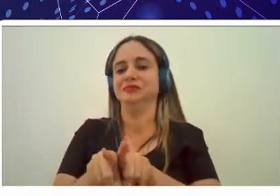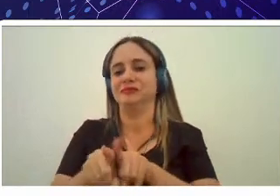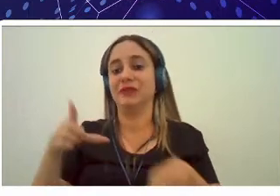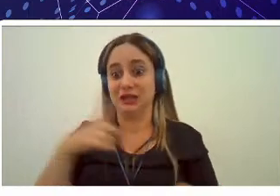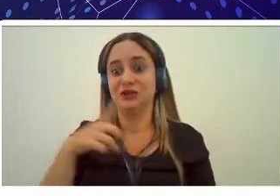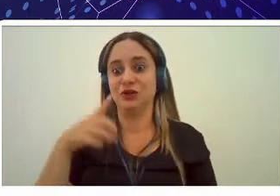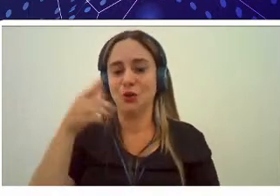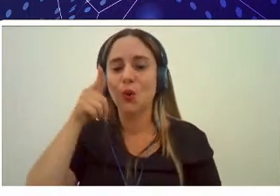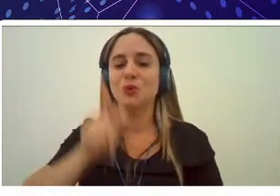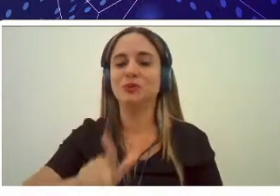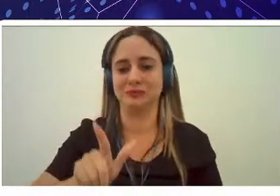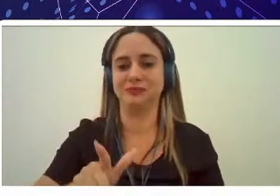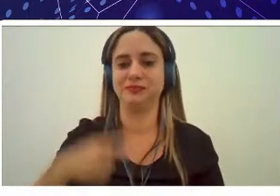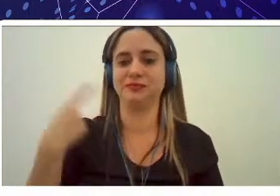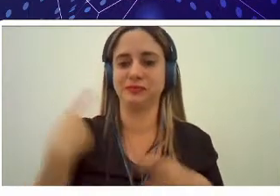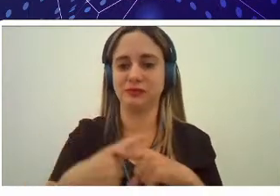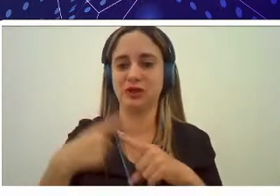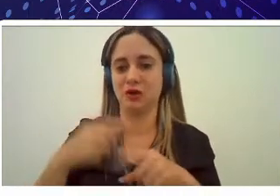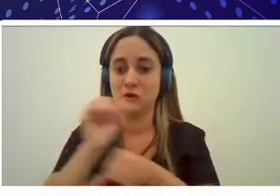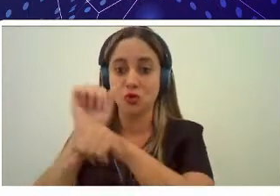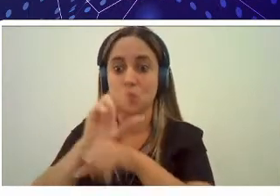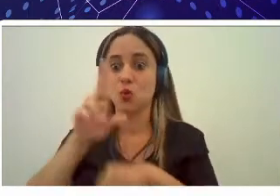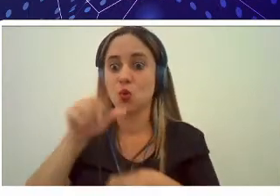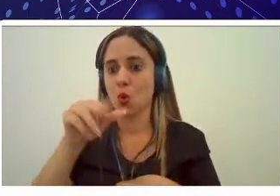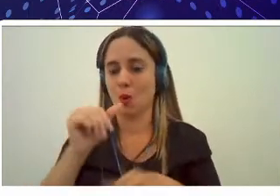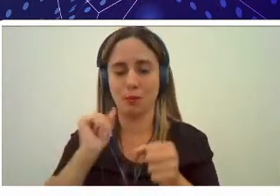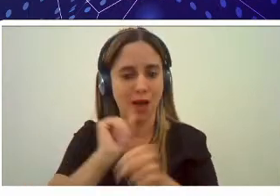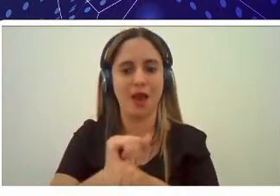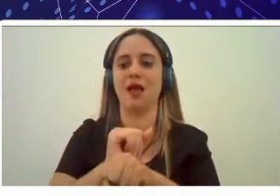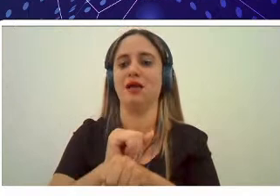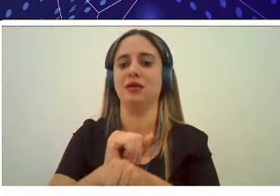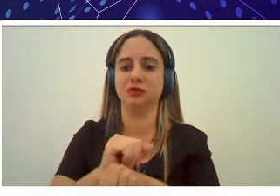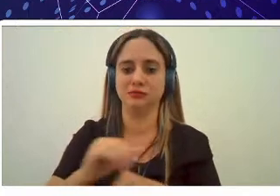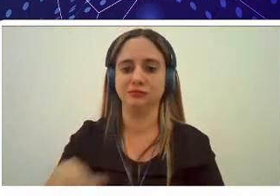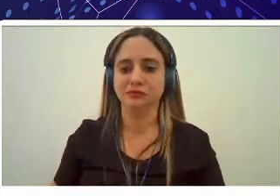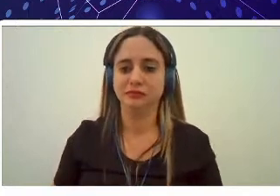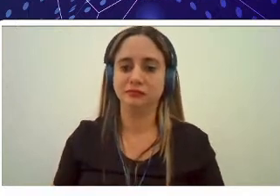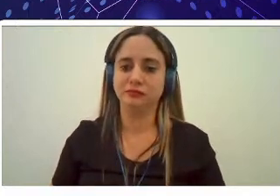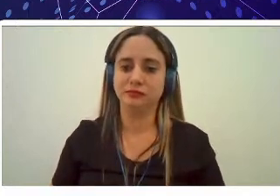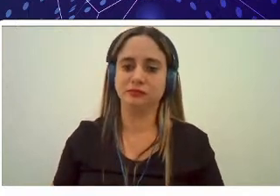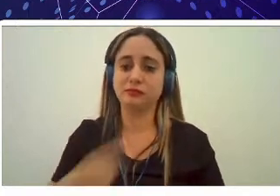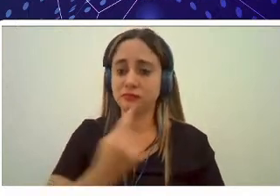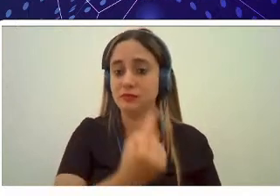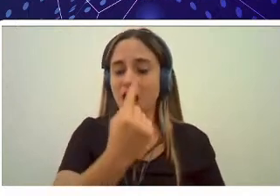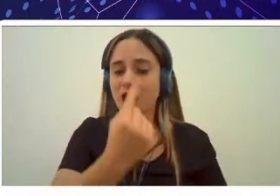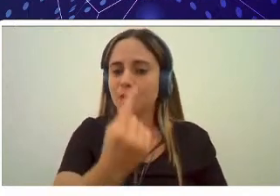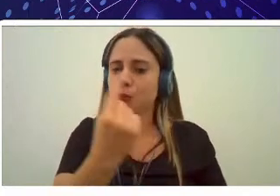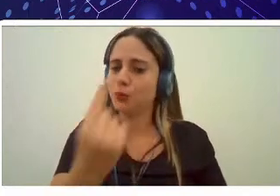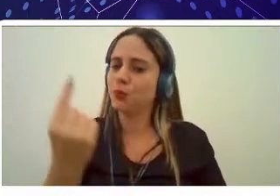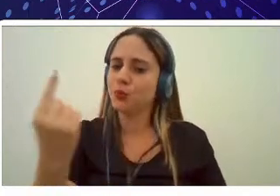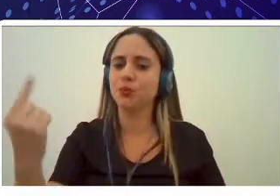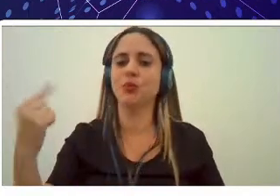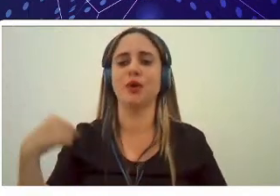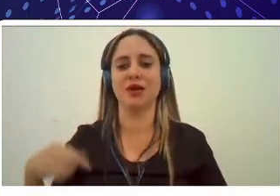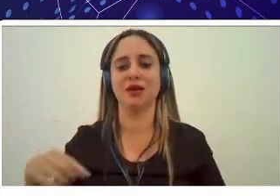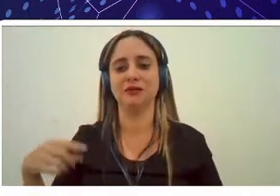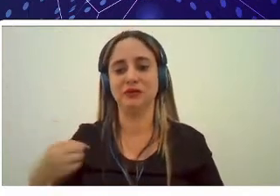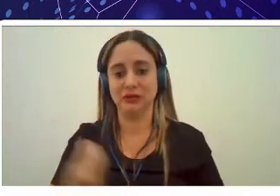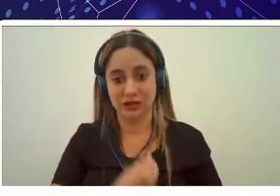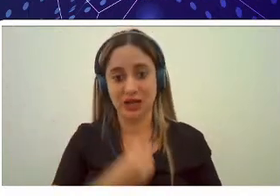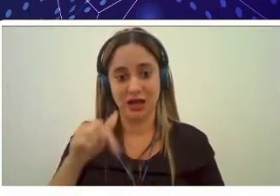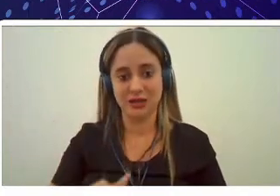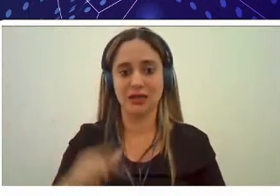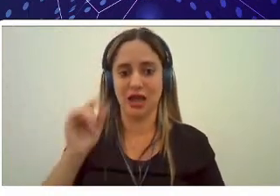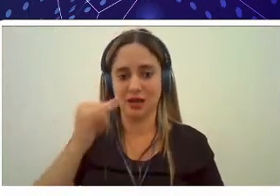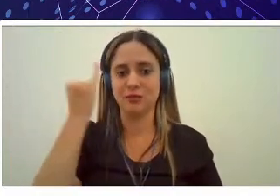tenha êxito porque o estado não pode parar a universidade não pode parar e cada um cada um cada uma está aqui é